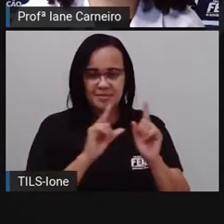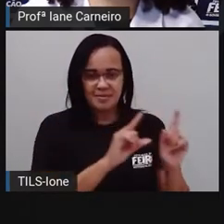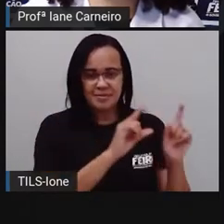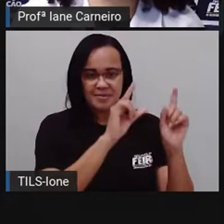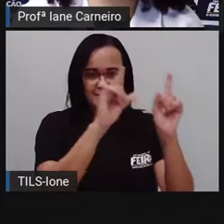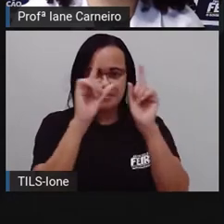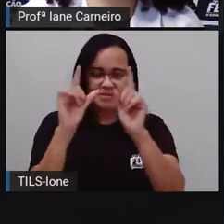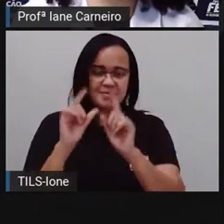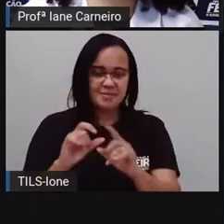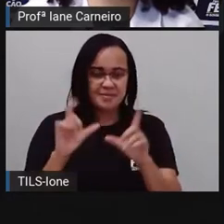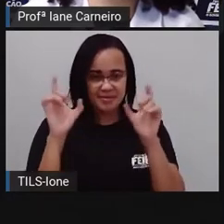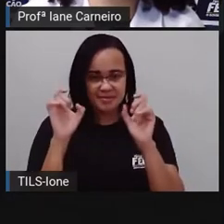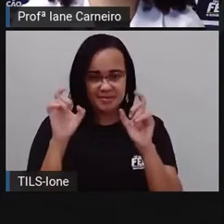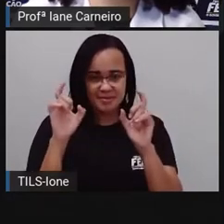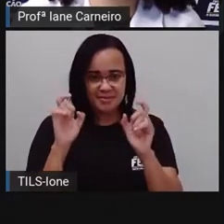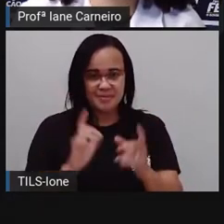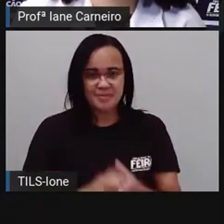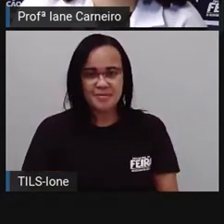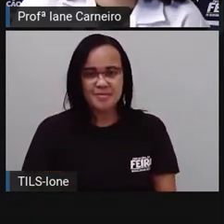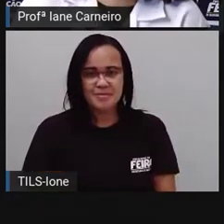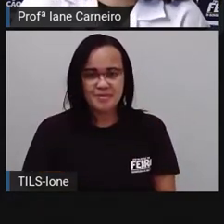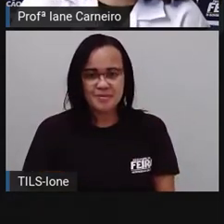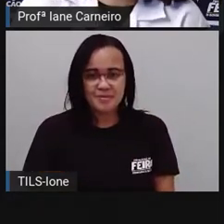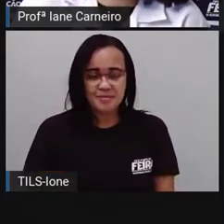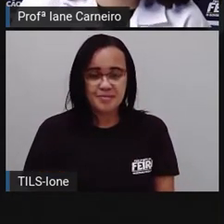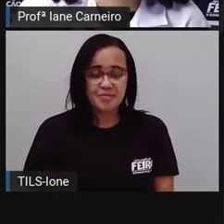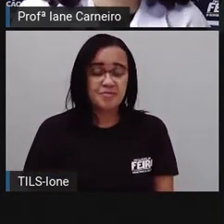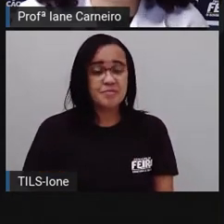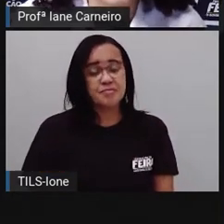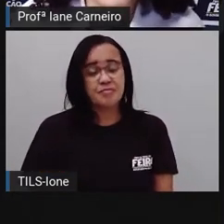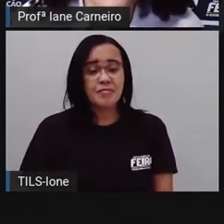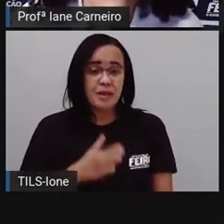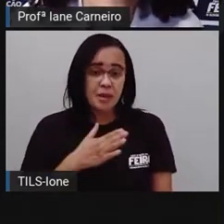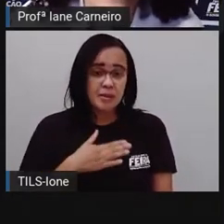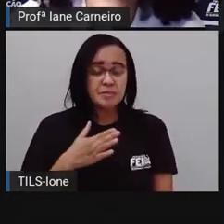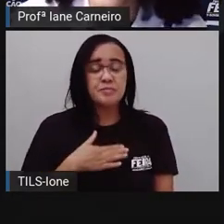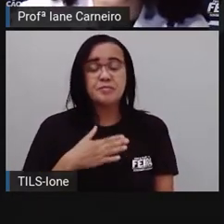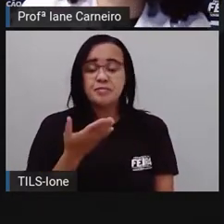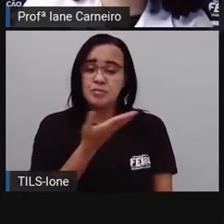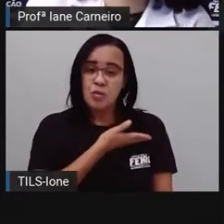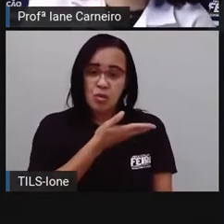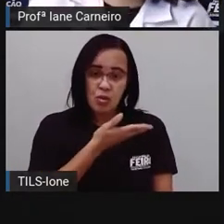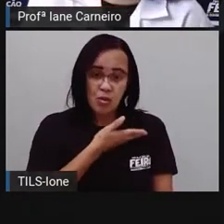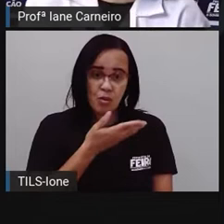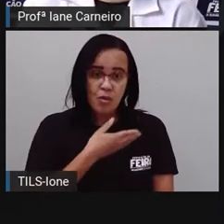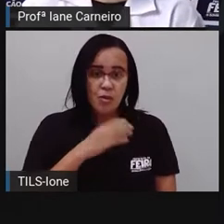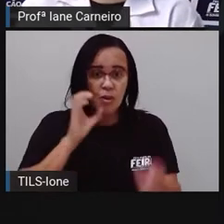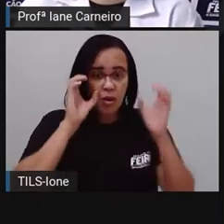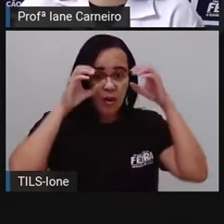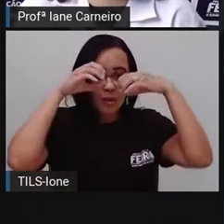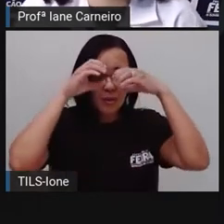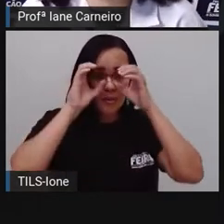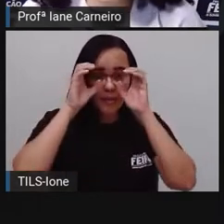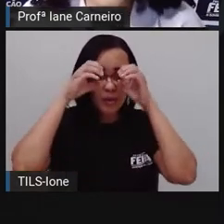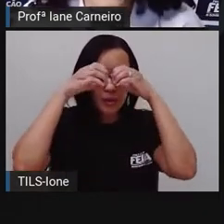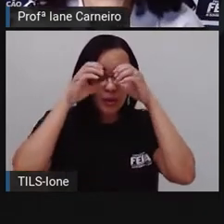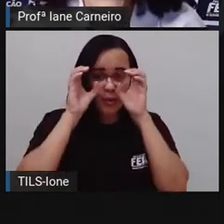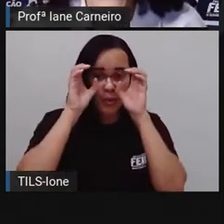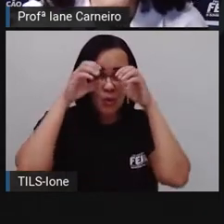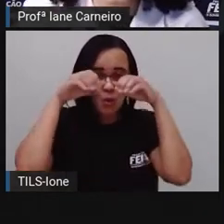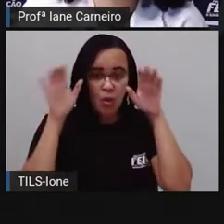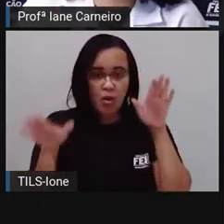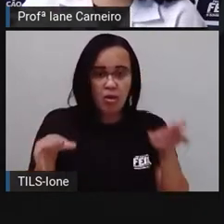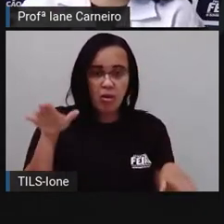a fotinha deles. Meu amigo camaleão acordou de bom